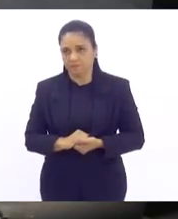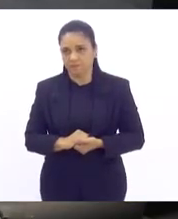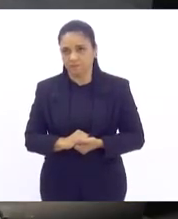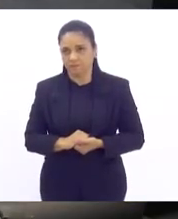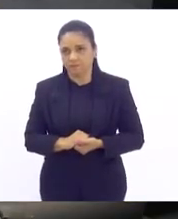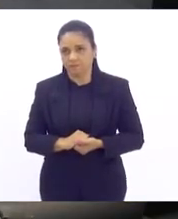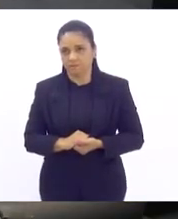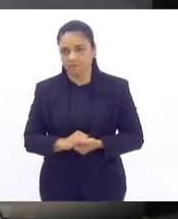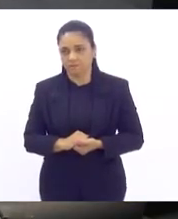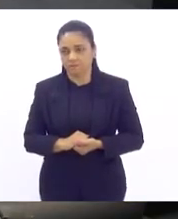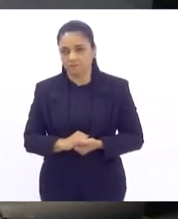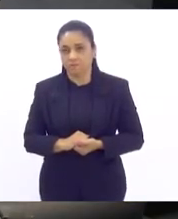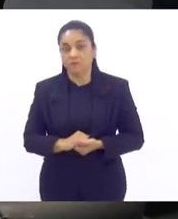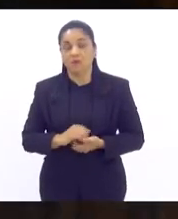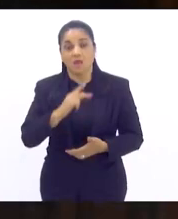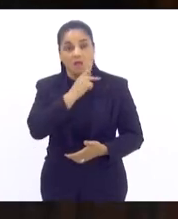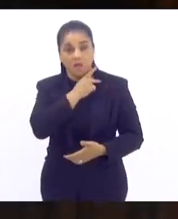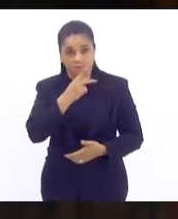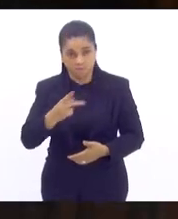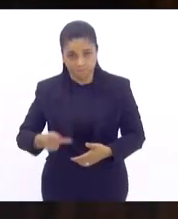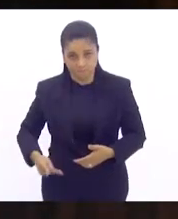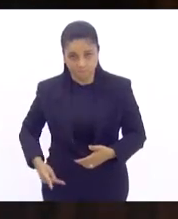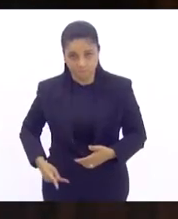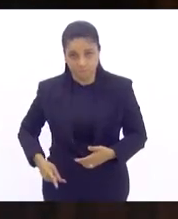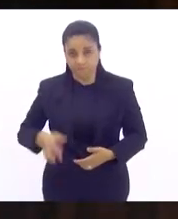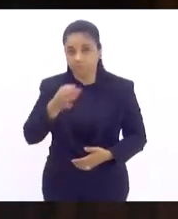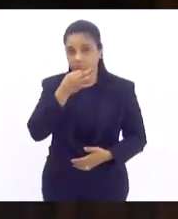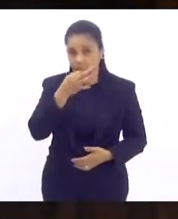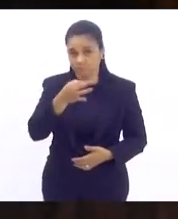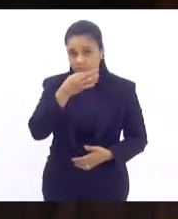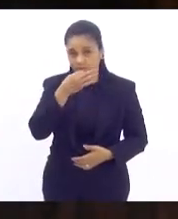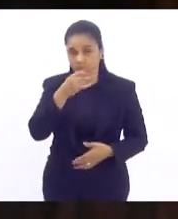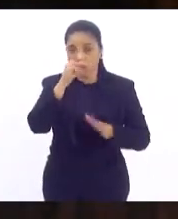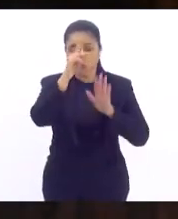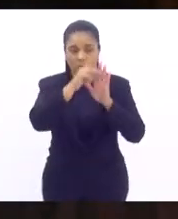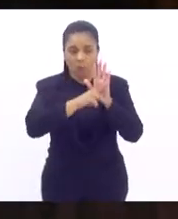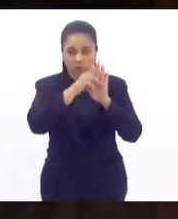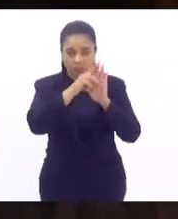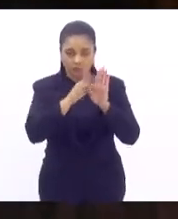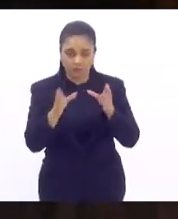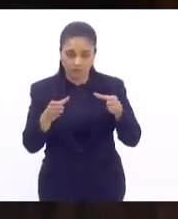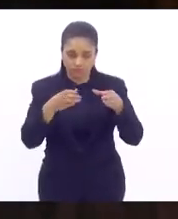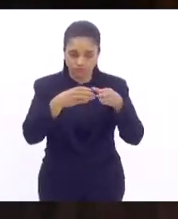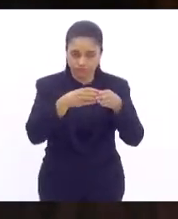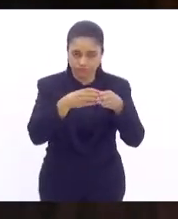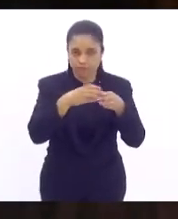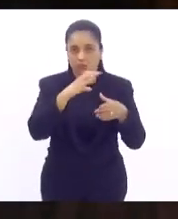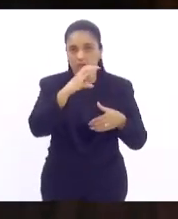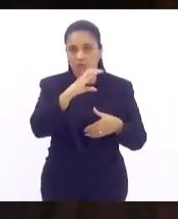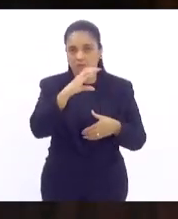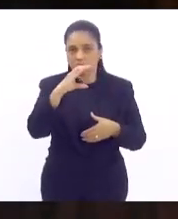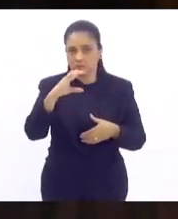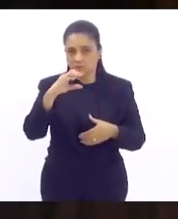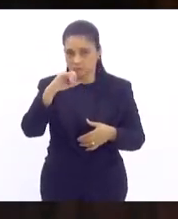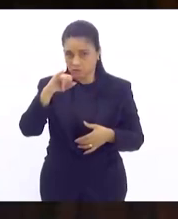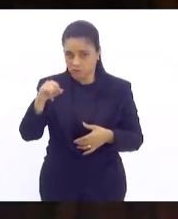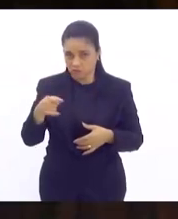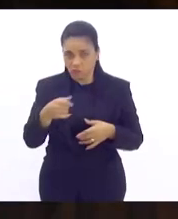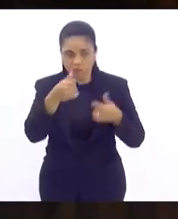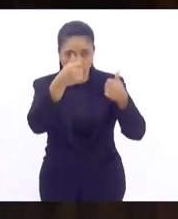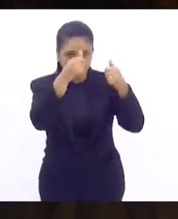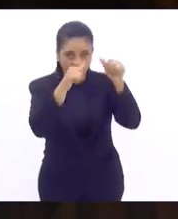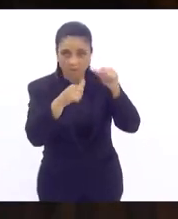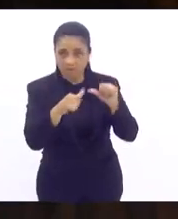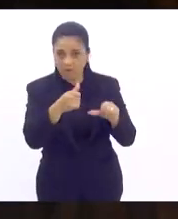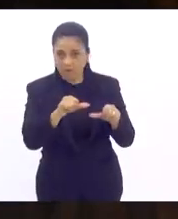que a presidência sugere que o projeto seja remetido à CCJ para avaliação de possibilidades,